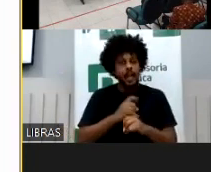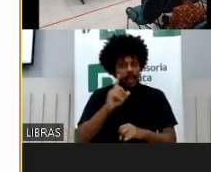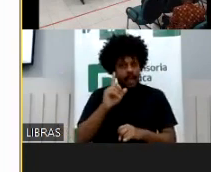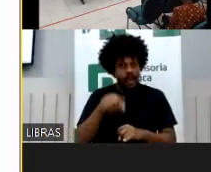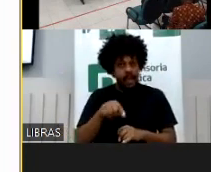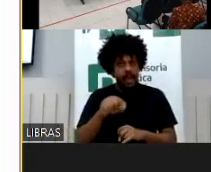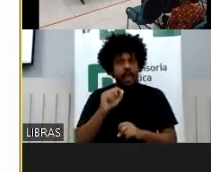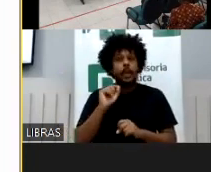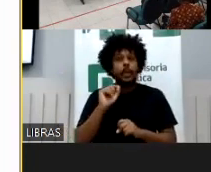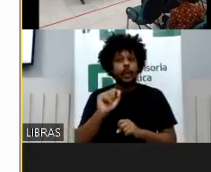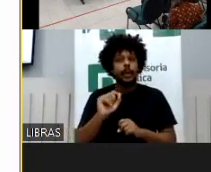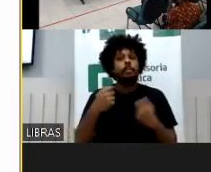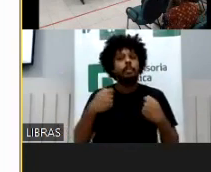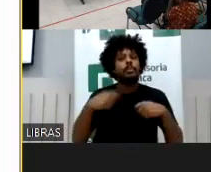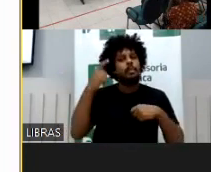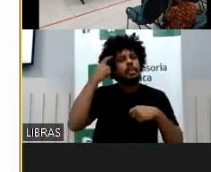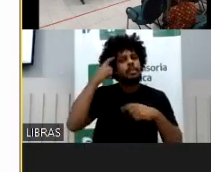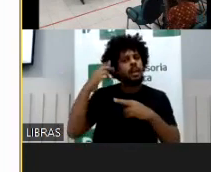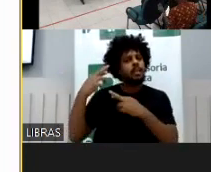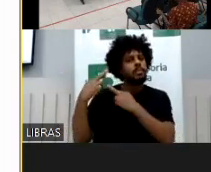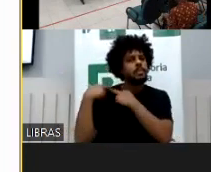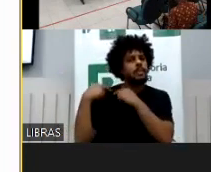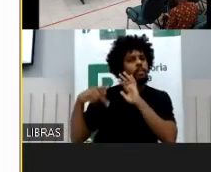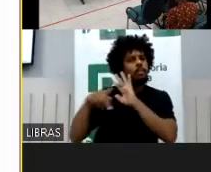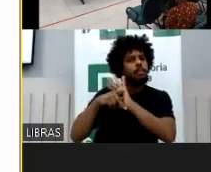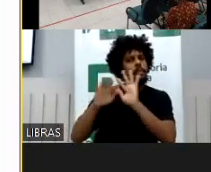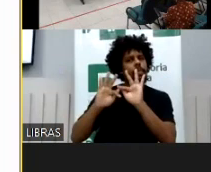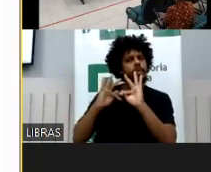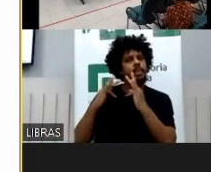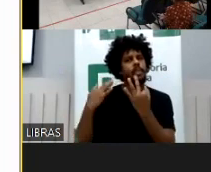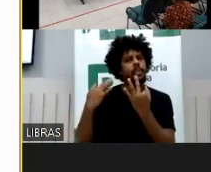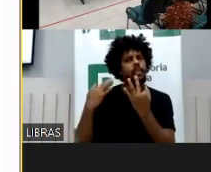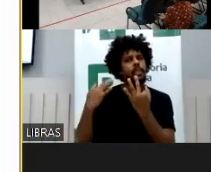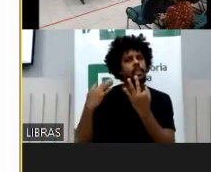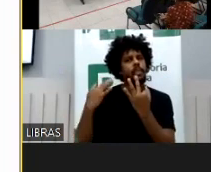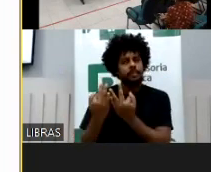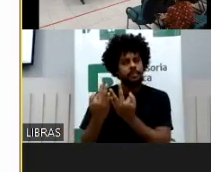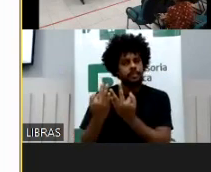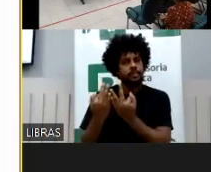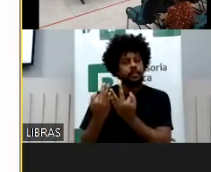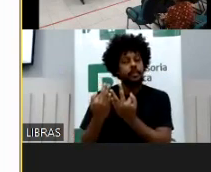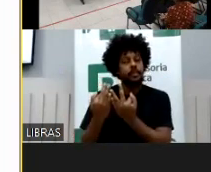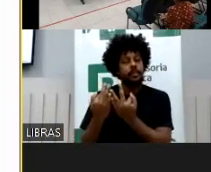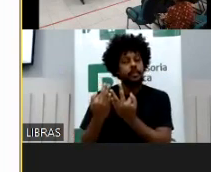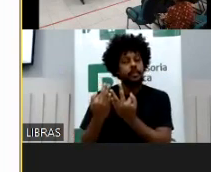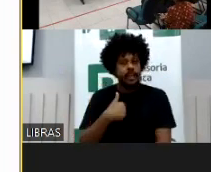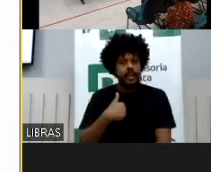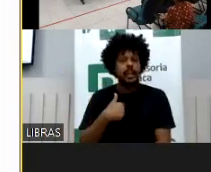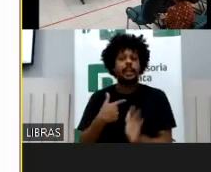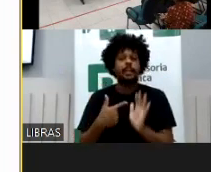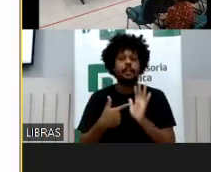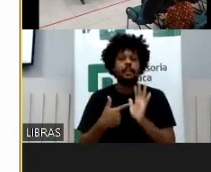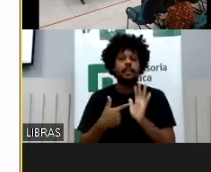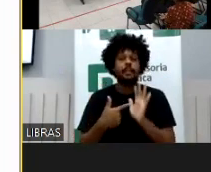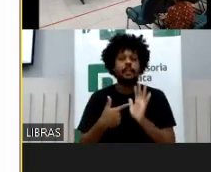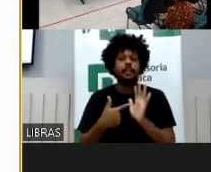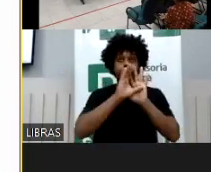e do que é o exercício responsável disso, tá? E aqui eu trago um conceito, né, de,